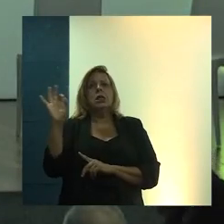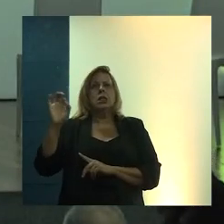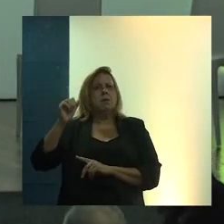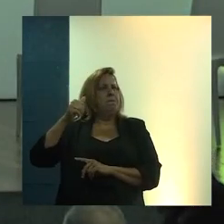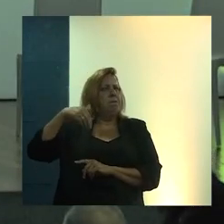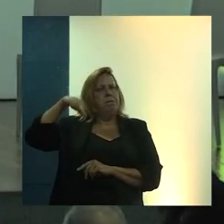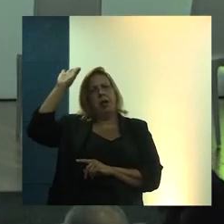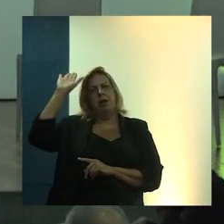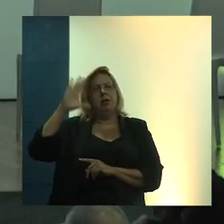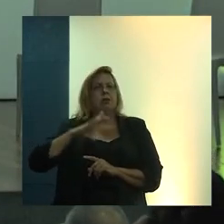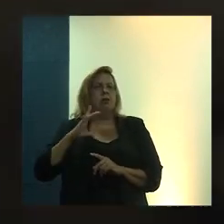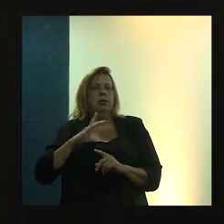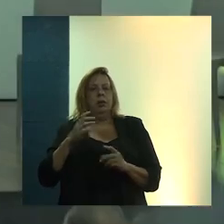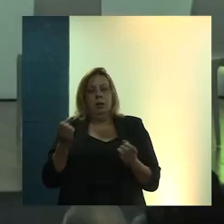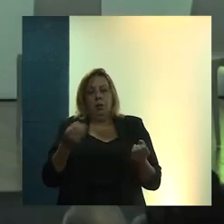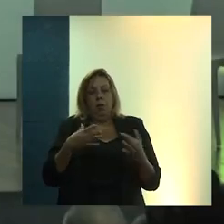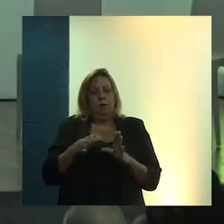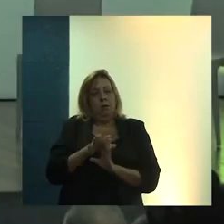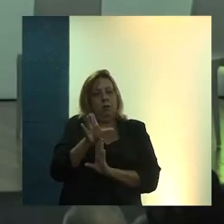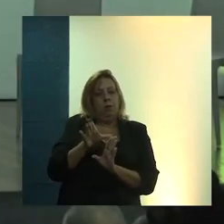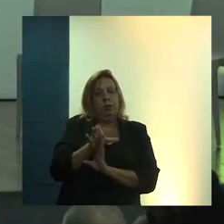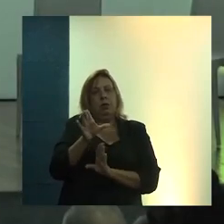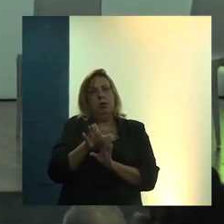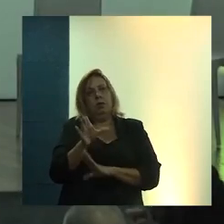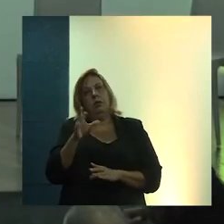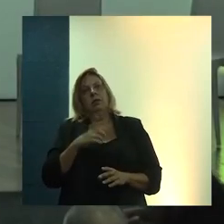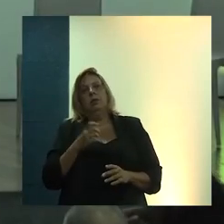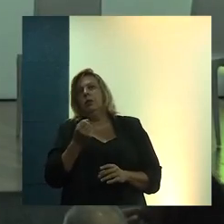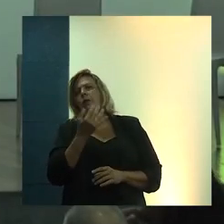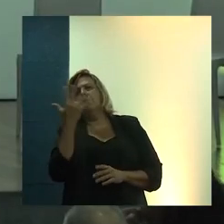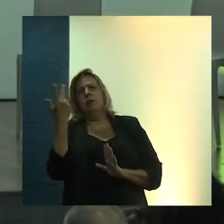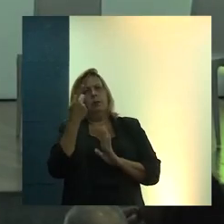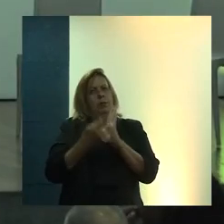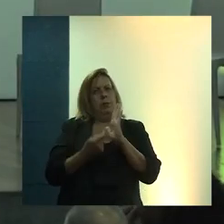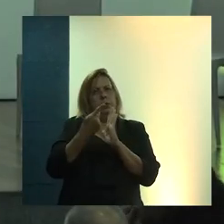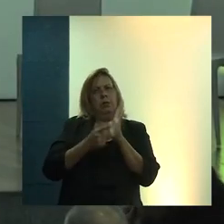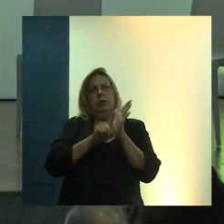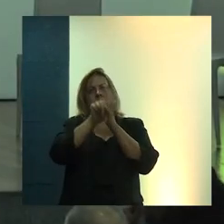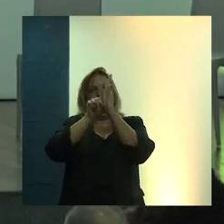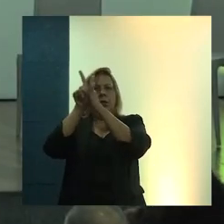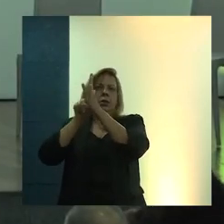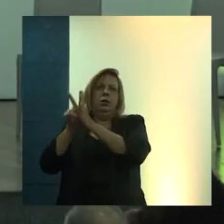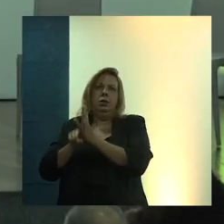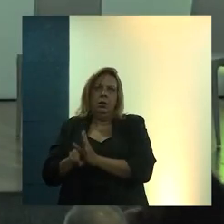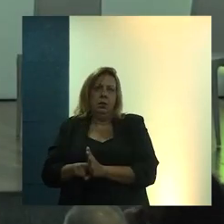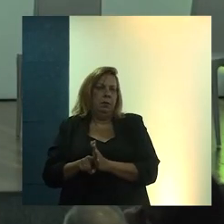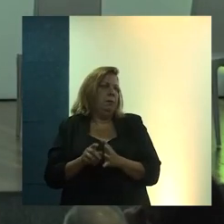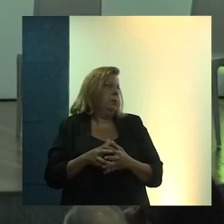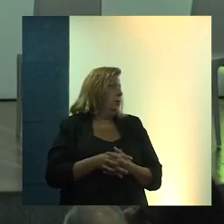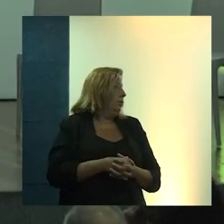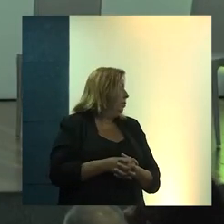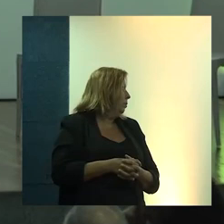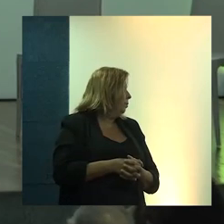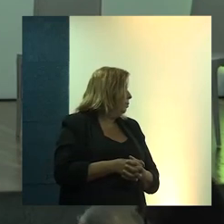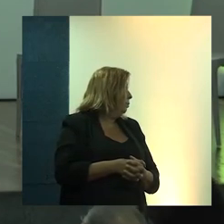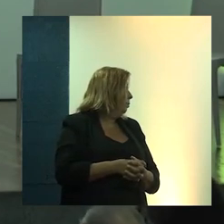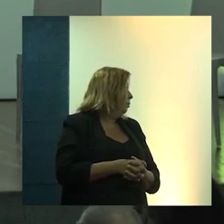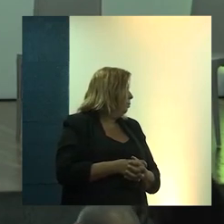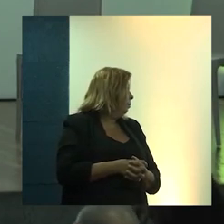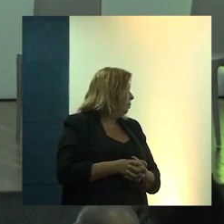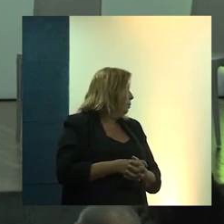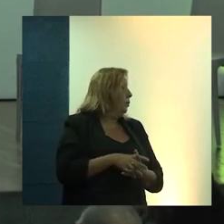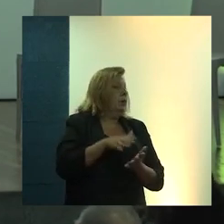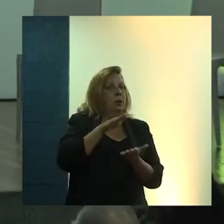desenvolvidas através das nossas orientações, vários projetos de pesquisa. Vejam que isso aqui, só para ilustrar